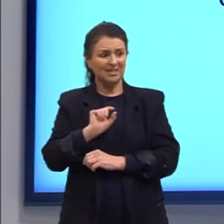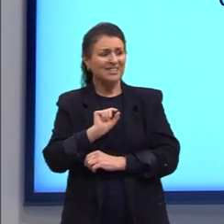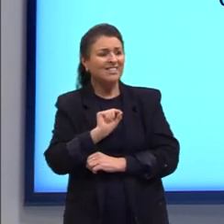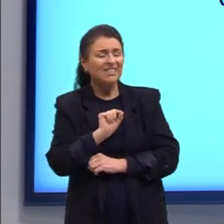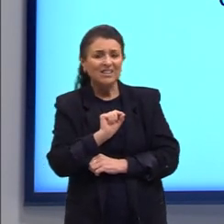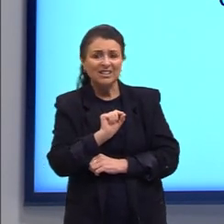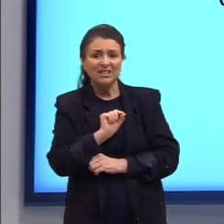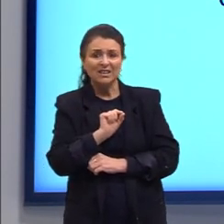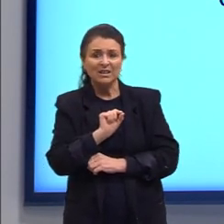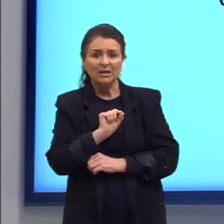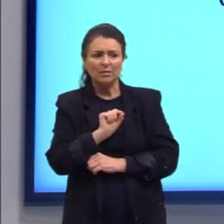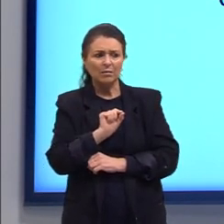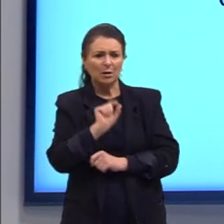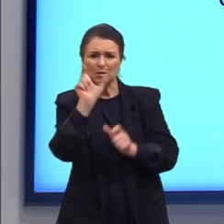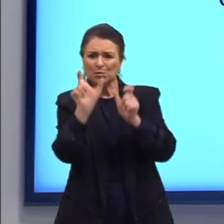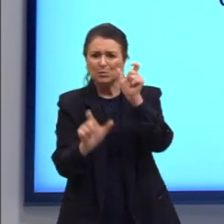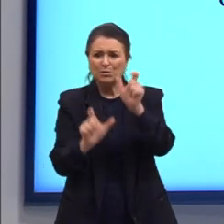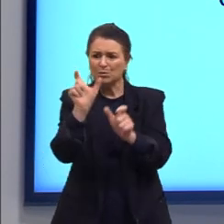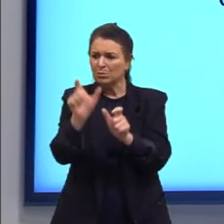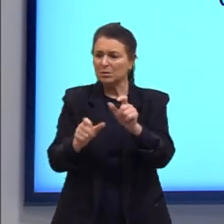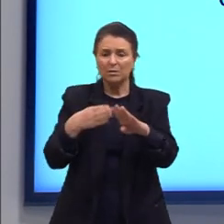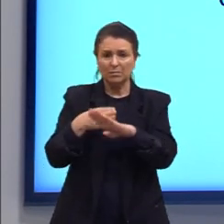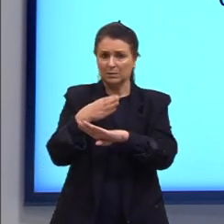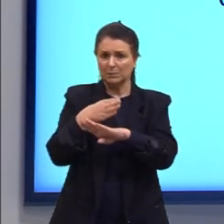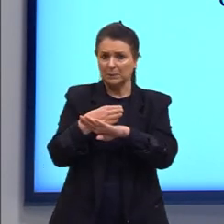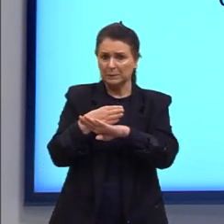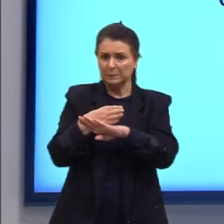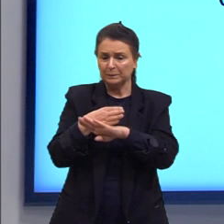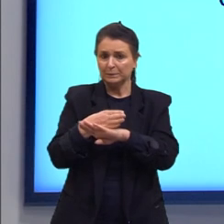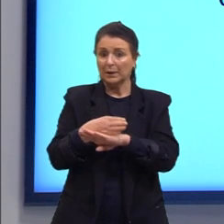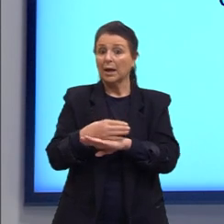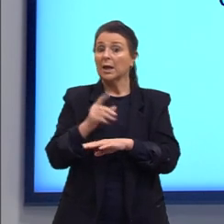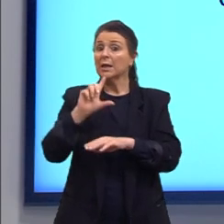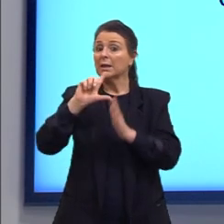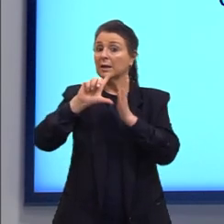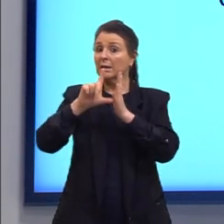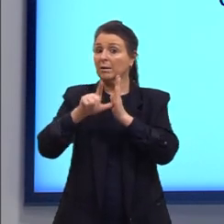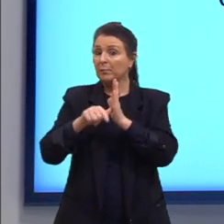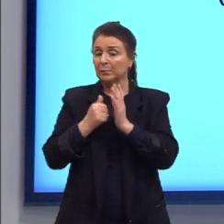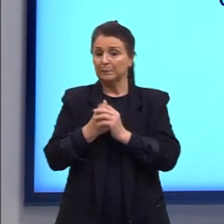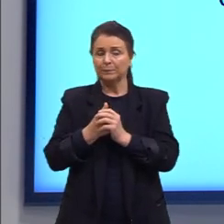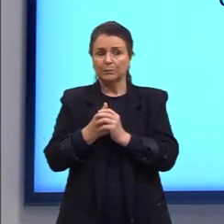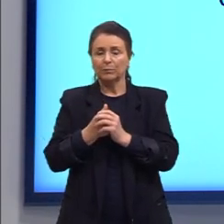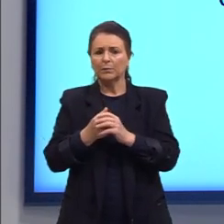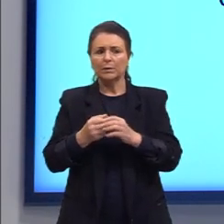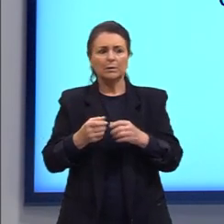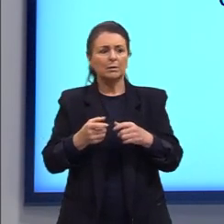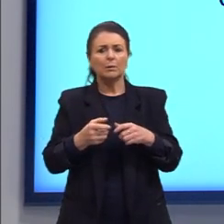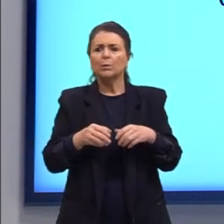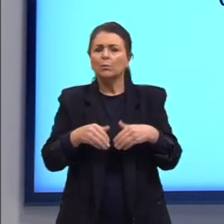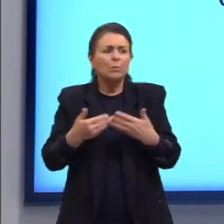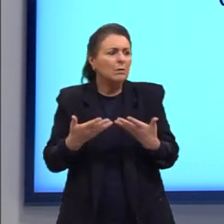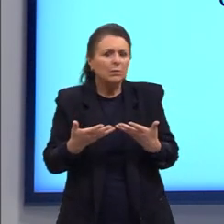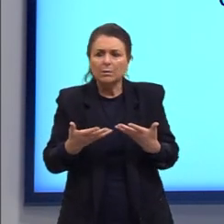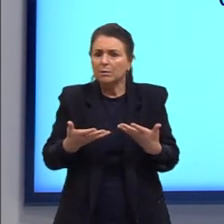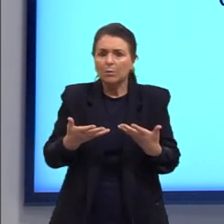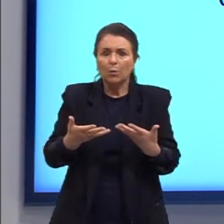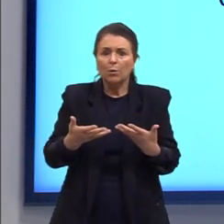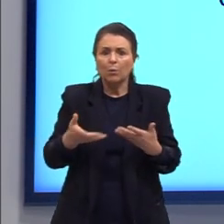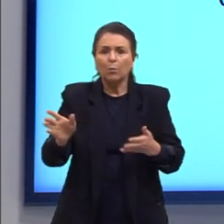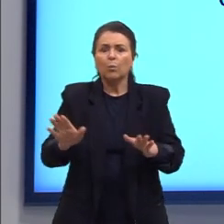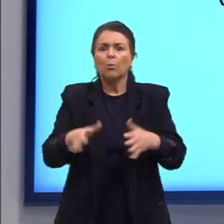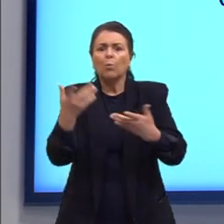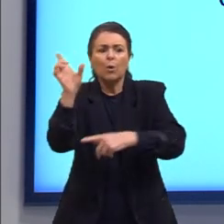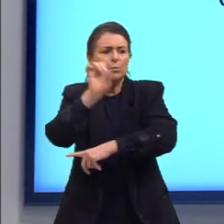Quais foram as pessoas que estão envolvidas? Terceira pergunta, quando? Em qual dia